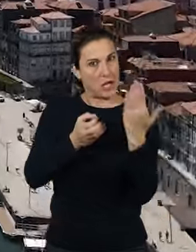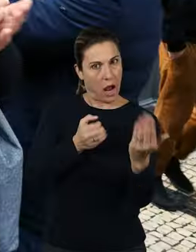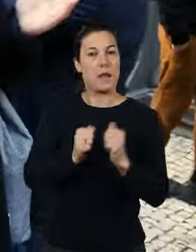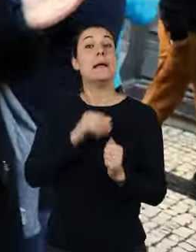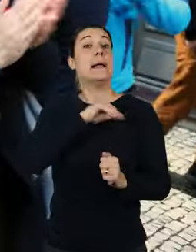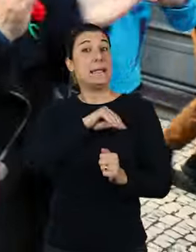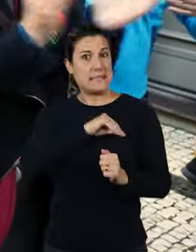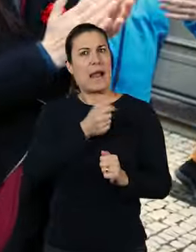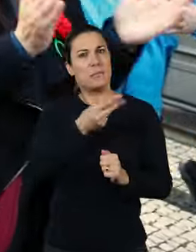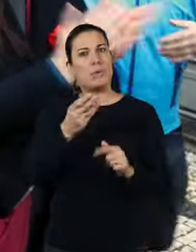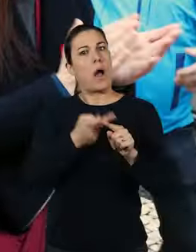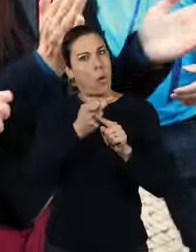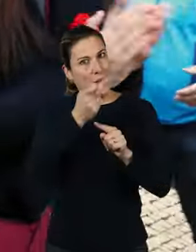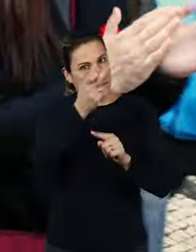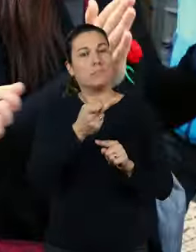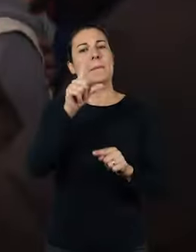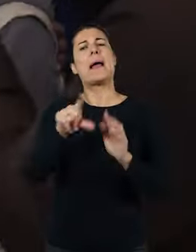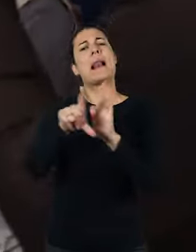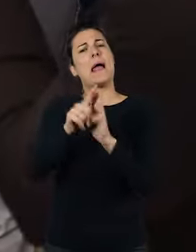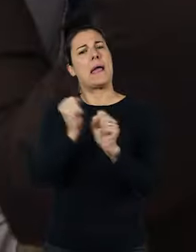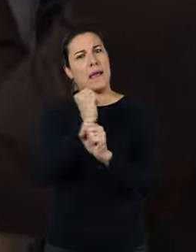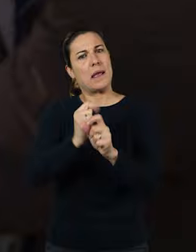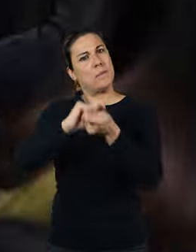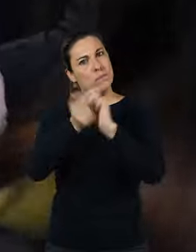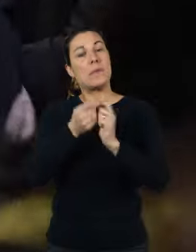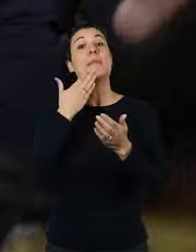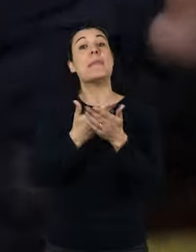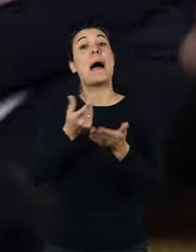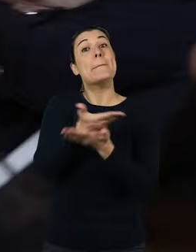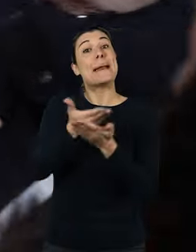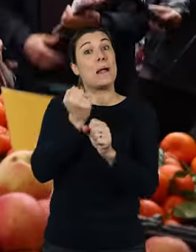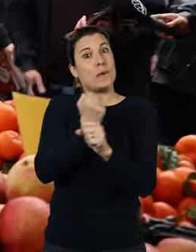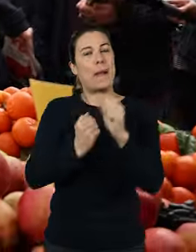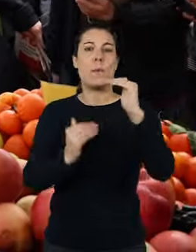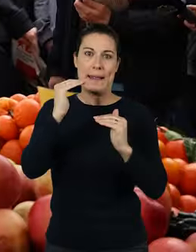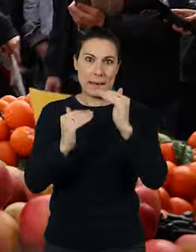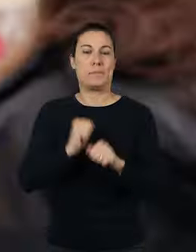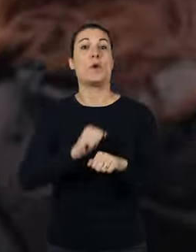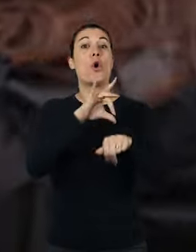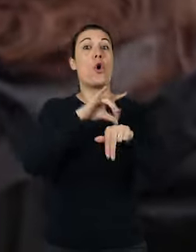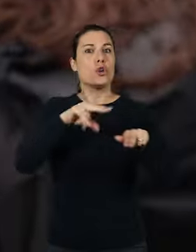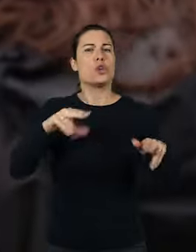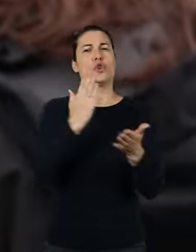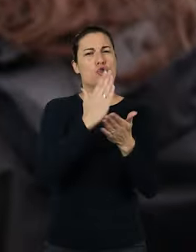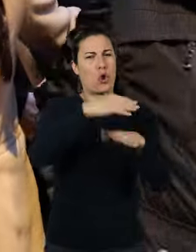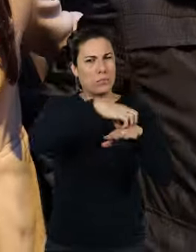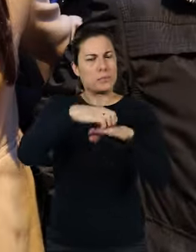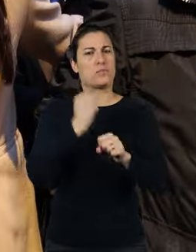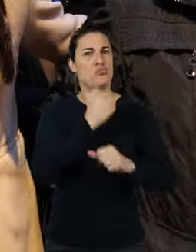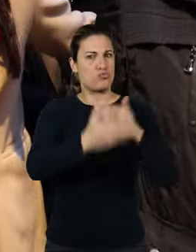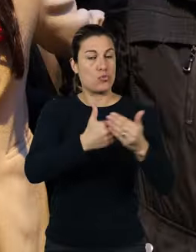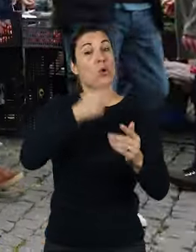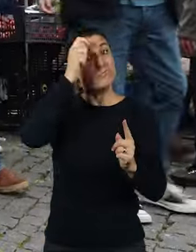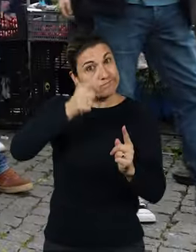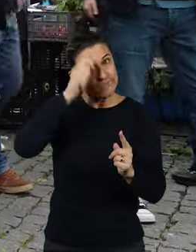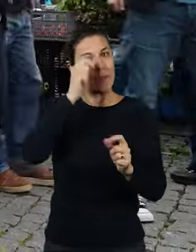Depósitos. Vamos ter salários a aumentar. Mudar as leis laborais para reequilibrar o mercado de trabalho. Vamos ter hospitais e escolas a funcionar.